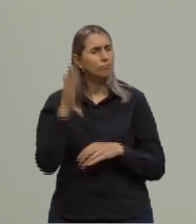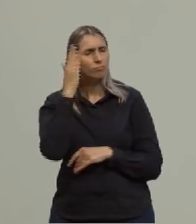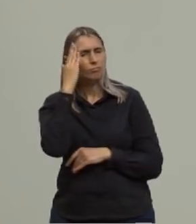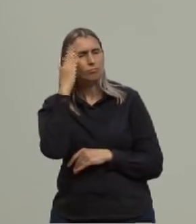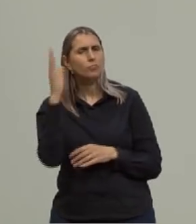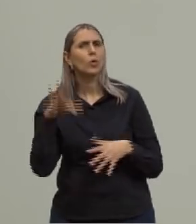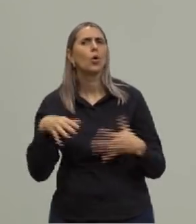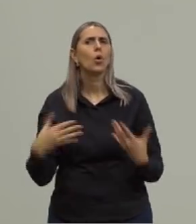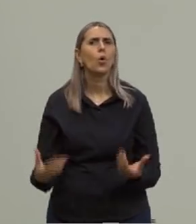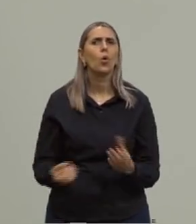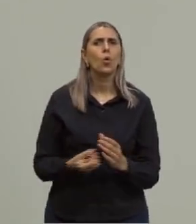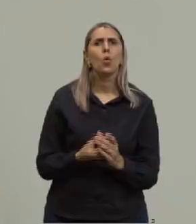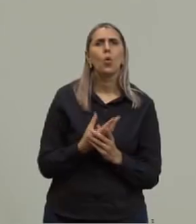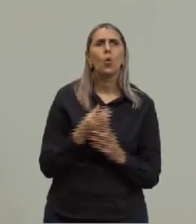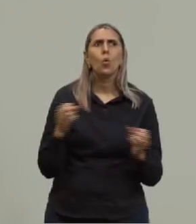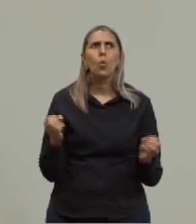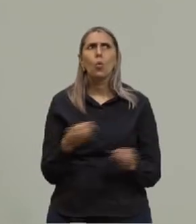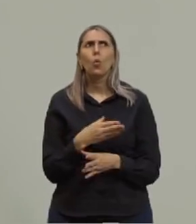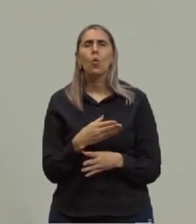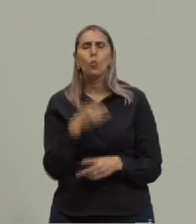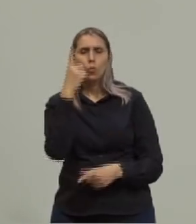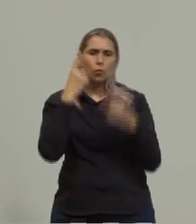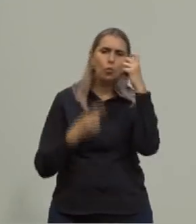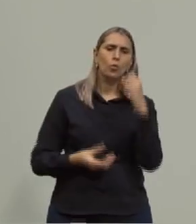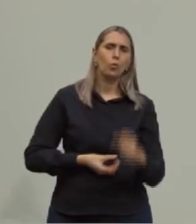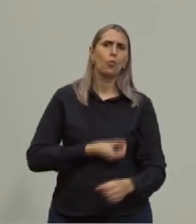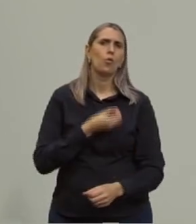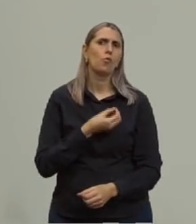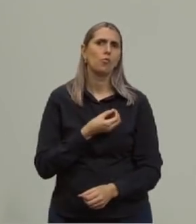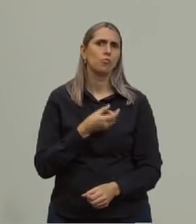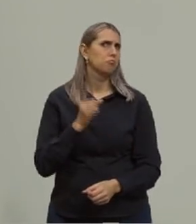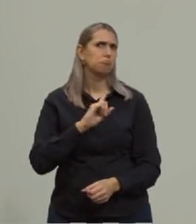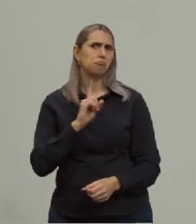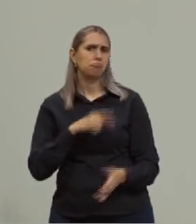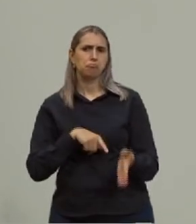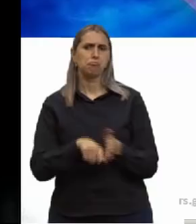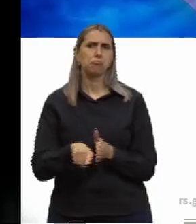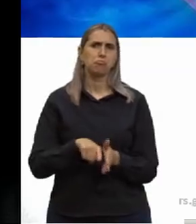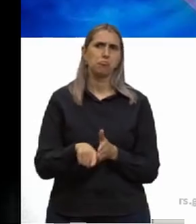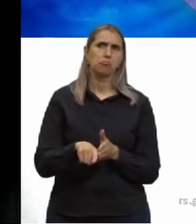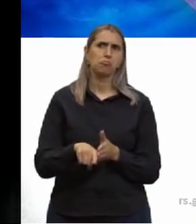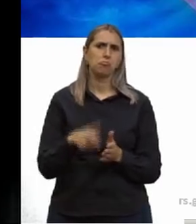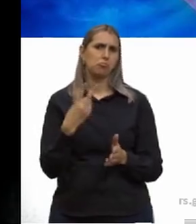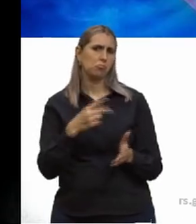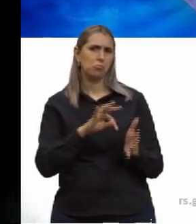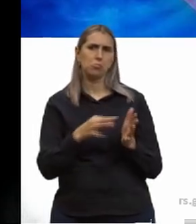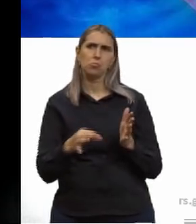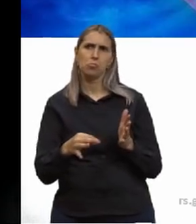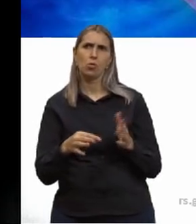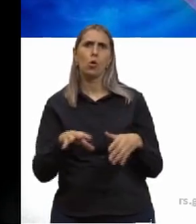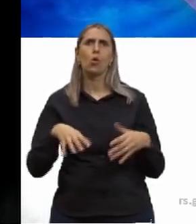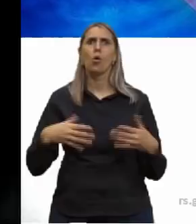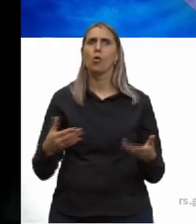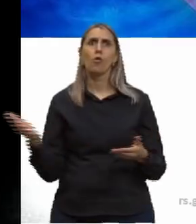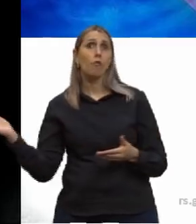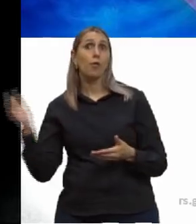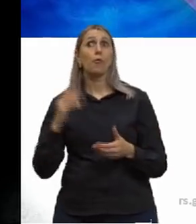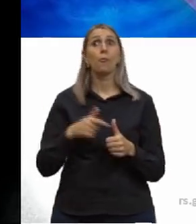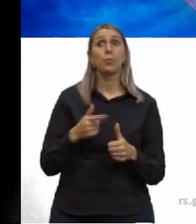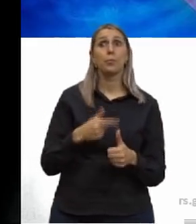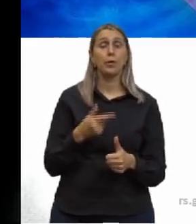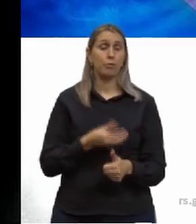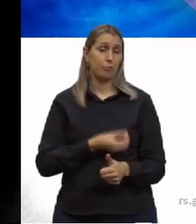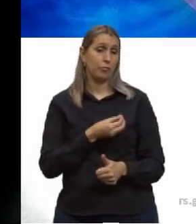de onde surgia um novo ser vivo. Não estavam se questionando aqui nessas duas teorias que eu vou trazer, de onde veio o primeiro,